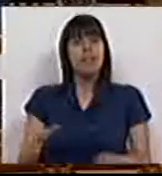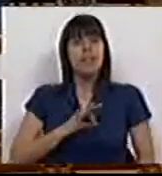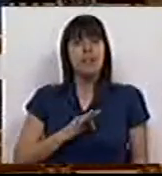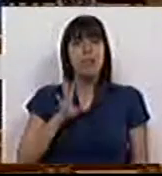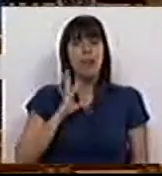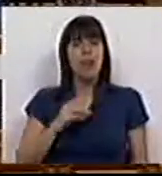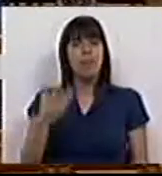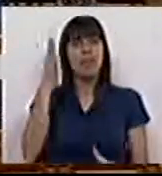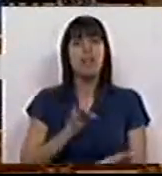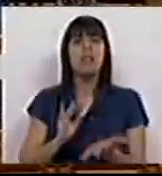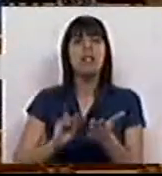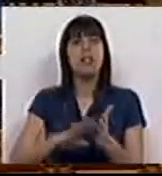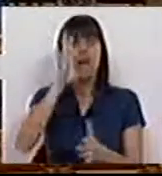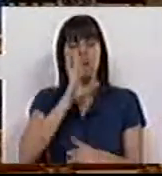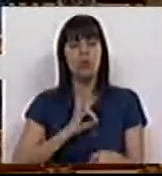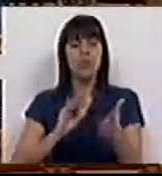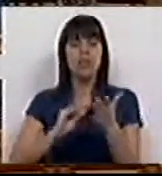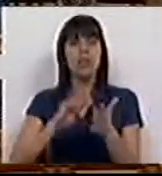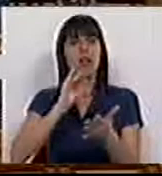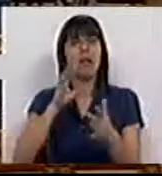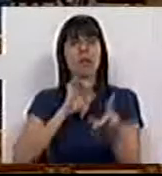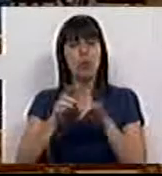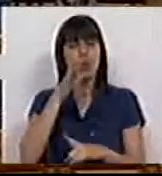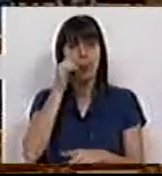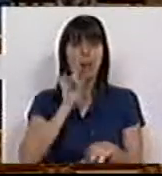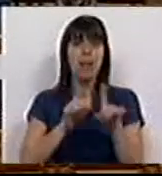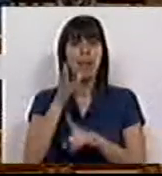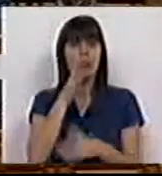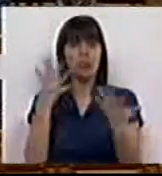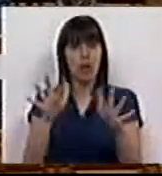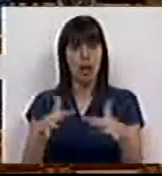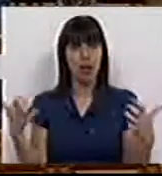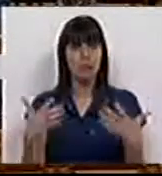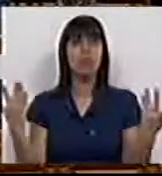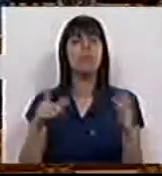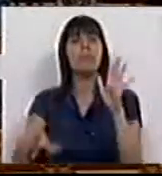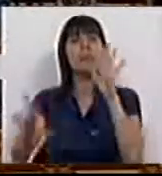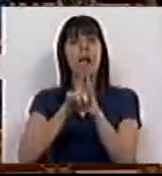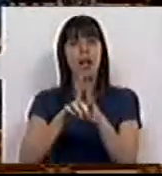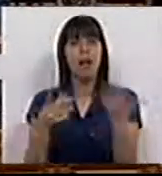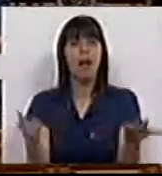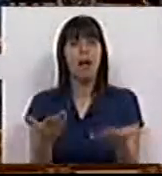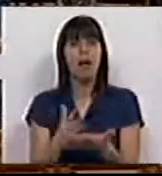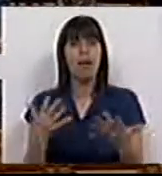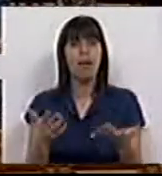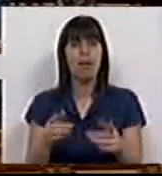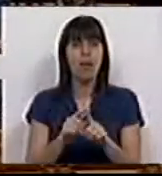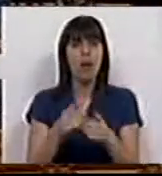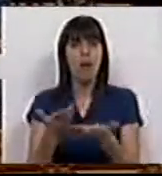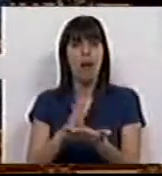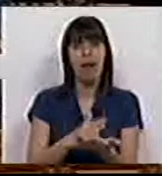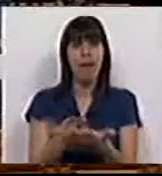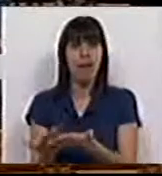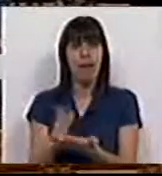Sra. Presidente, Sra. Secretaria de Estado, Sras. Deputadas, Srs. Deputados. Esta era uma lei no limbo, como já aqui foi